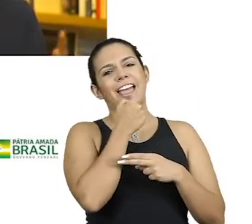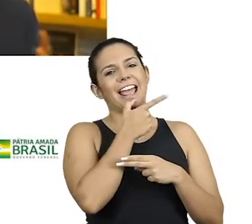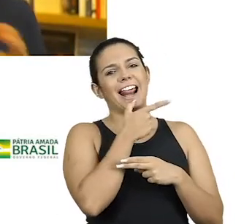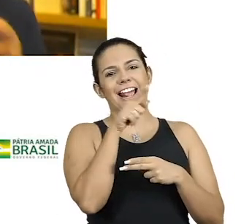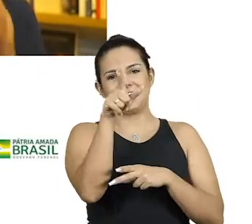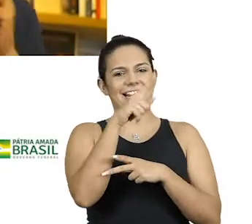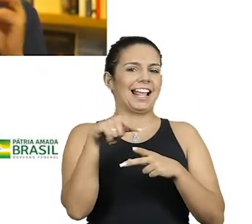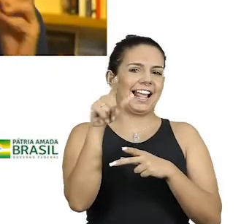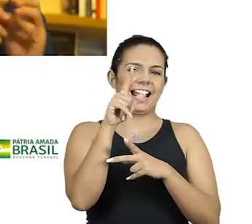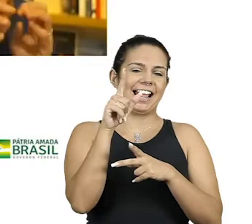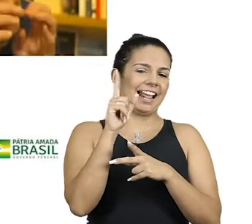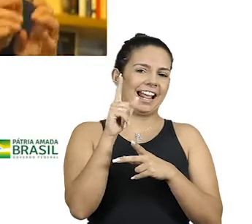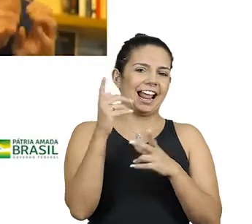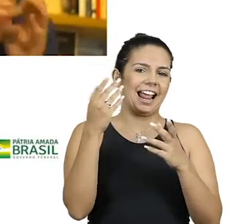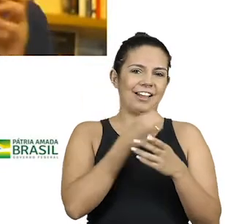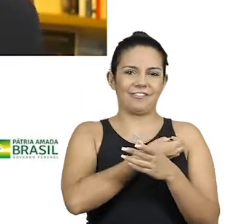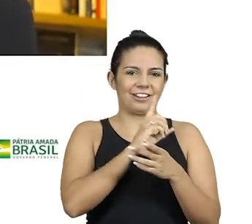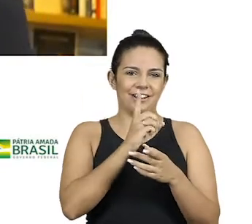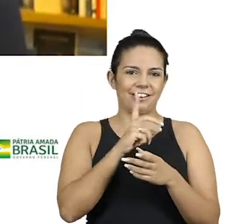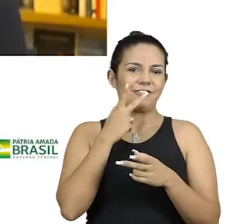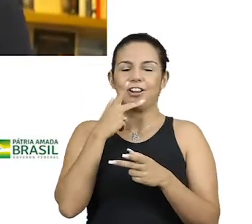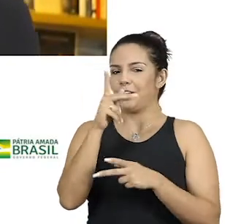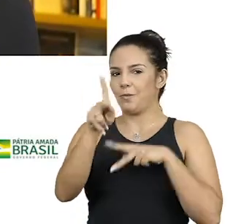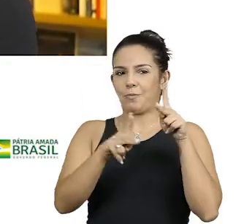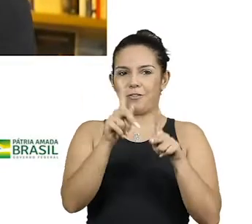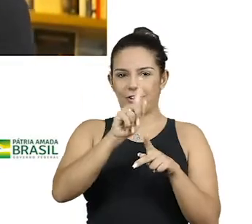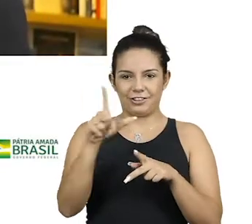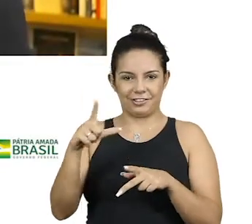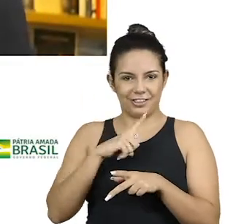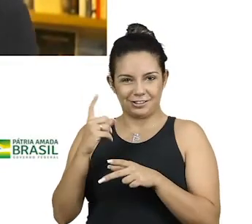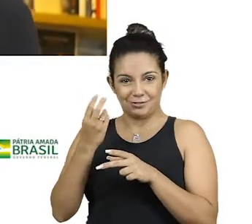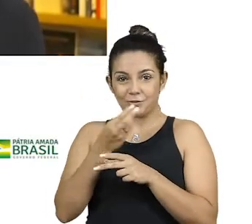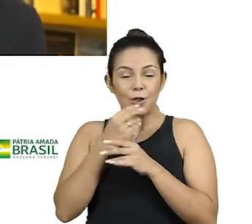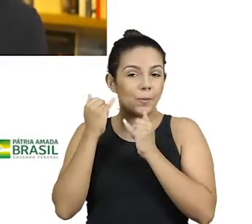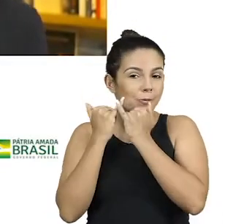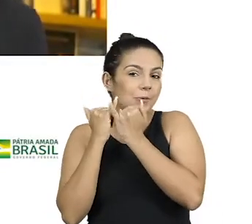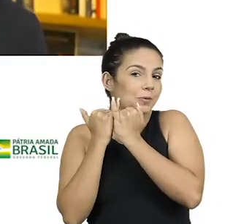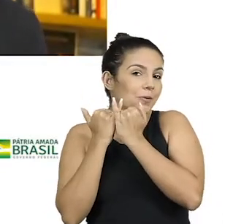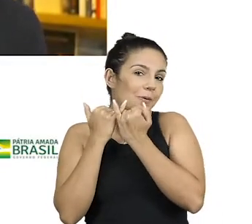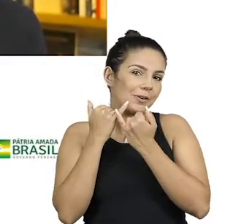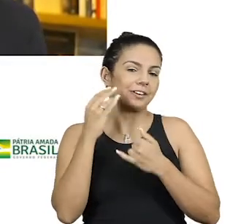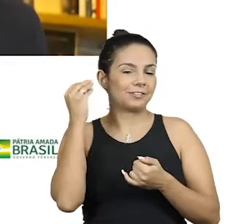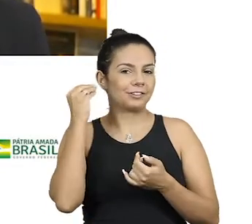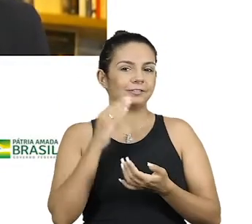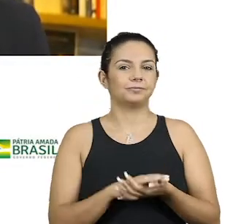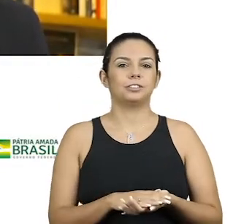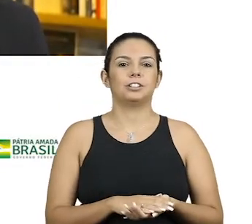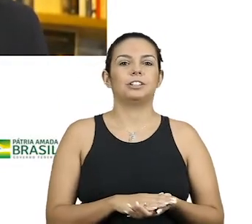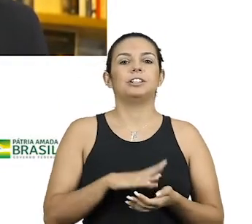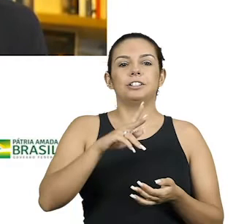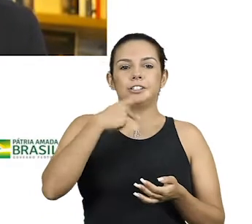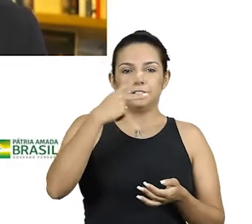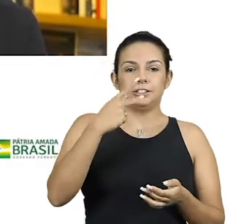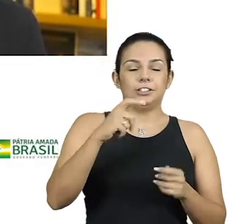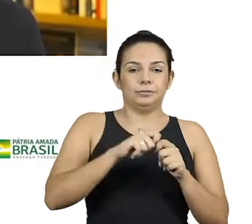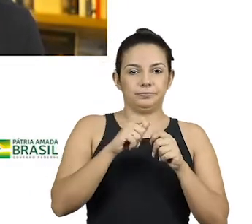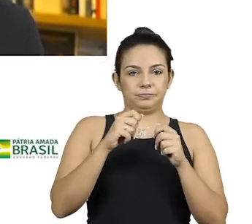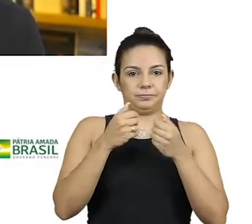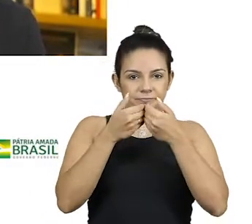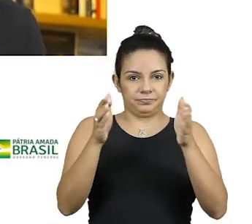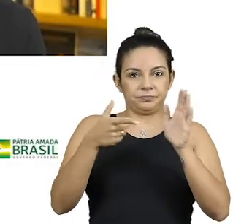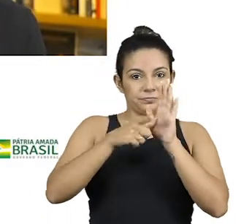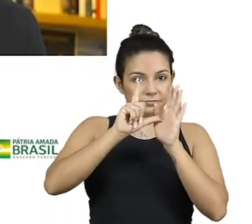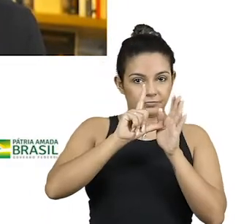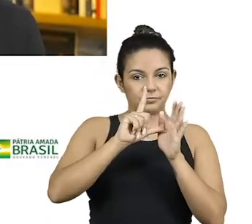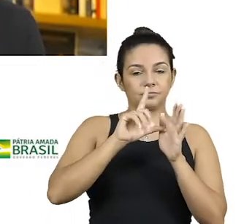há cartazes com a logo do Sempre um Papo em diversas cores. Gente, só dizer o seguinte, eu faço a abertura antes,